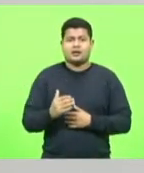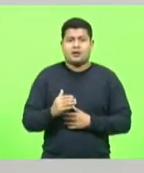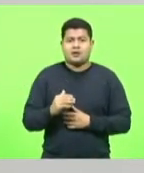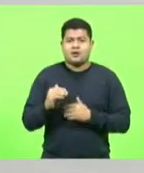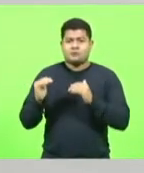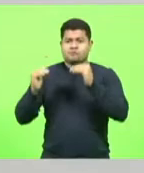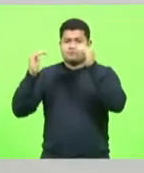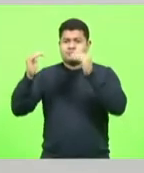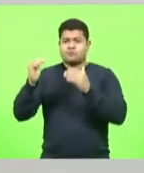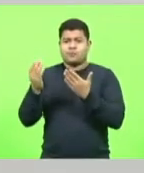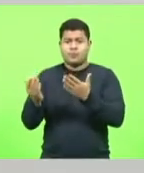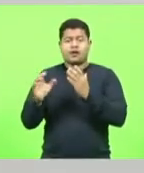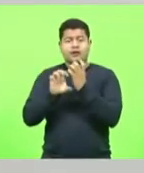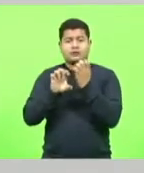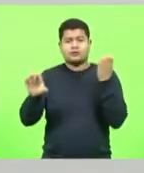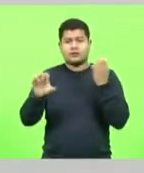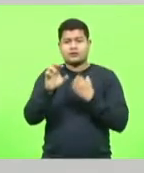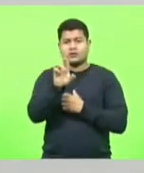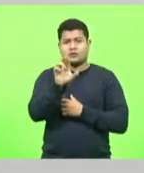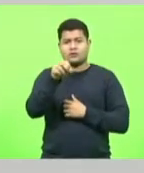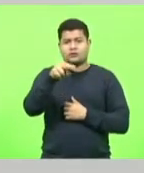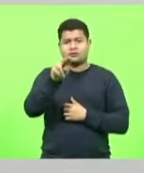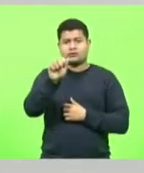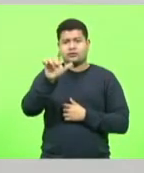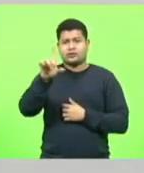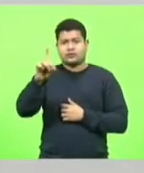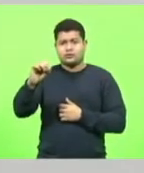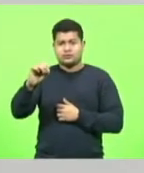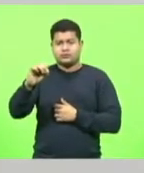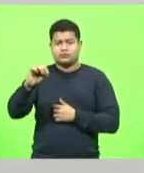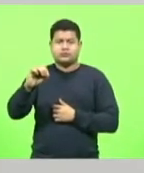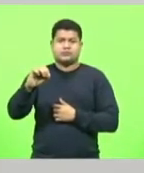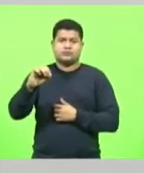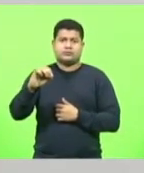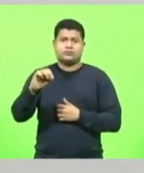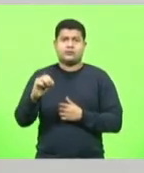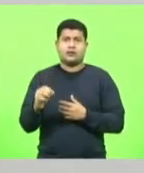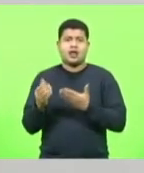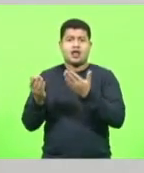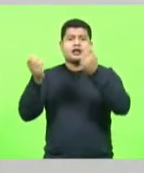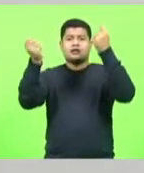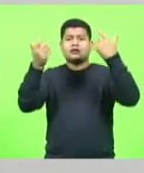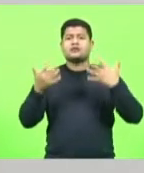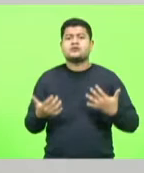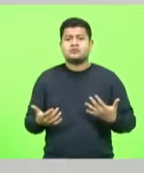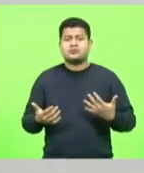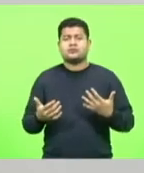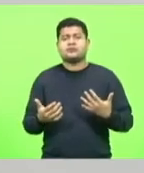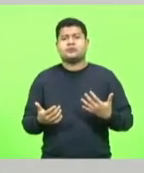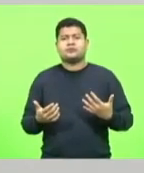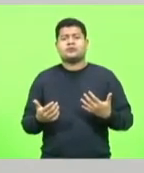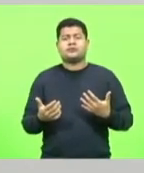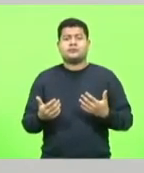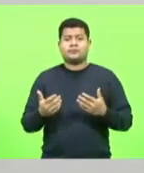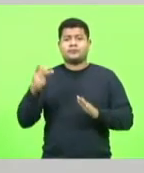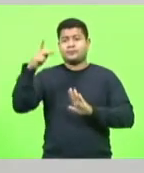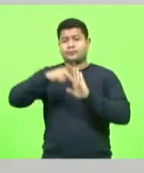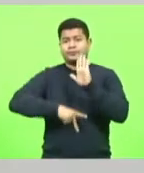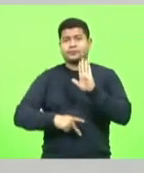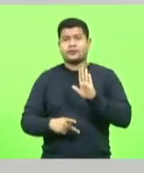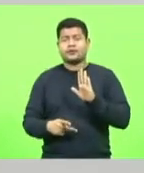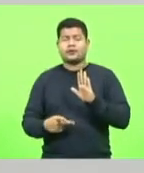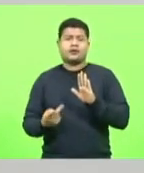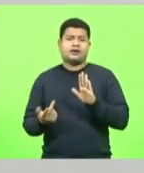engenheiro Ronaldo, ele expõe o que tem de projeto, o que falta de recursos